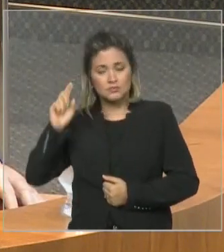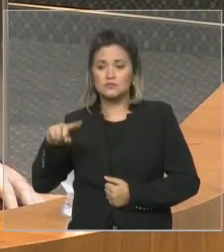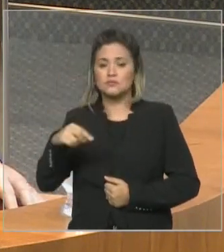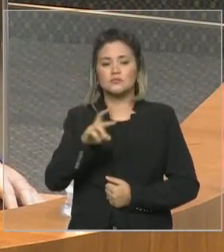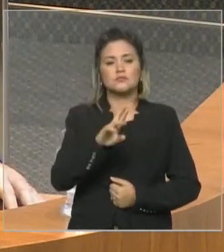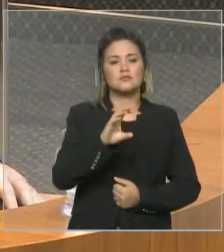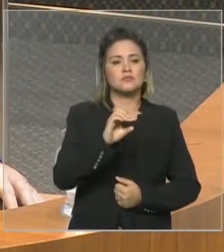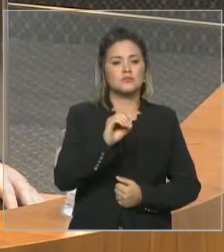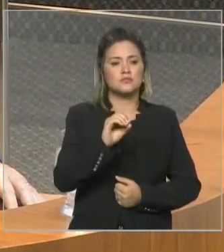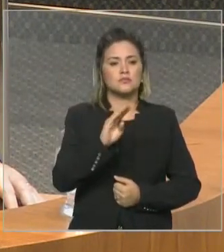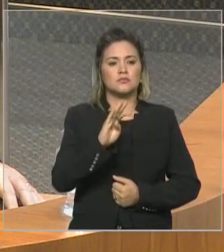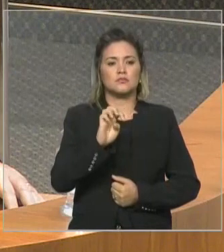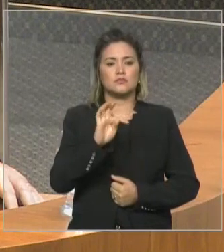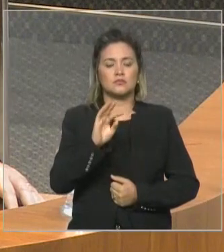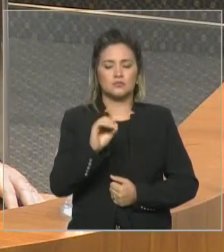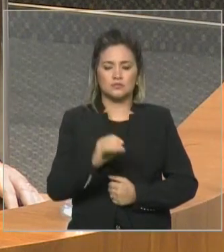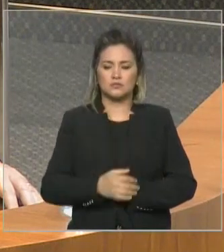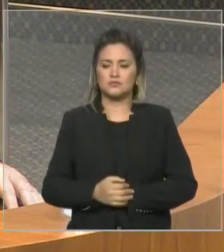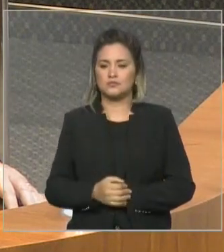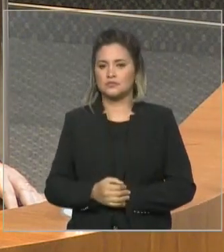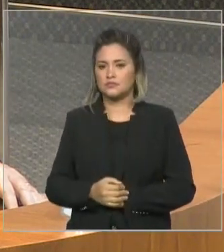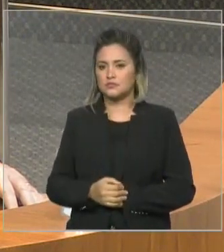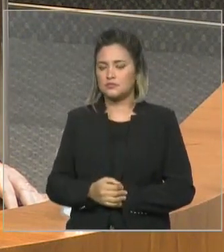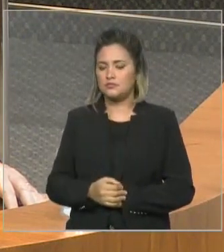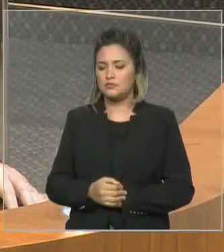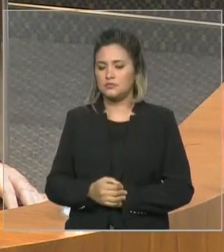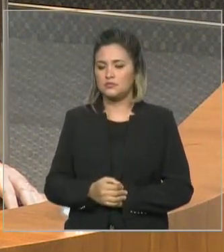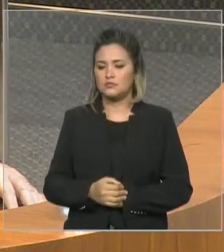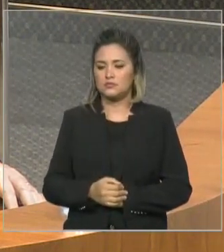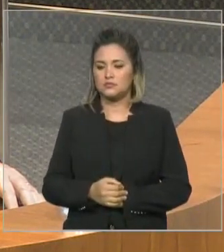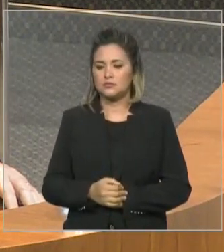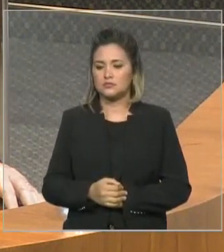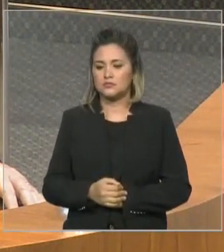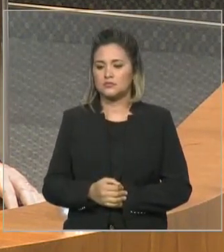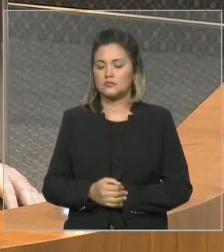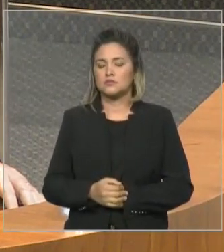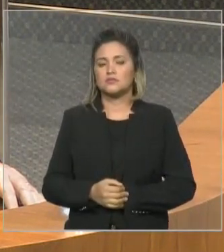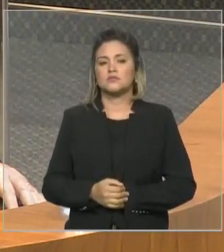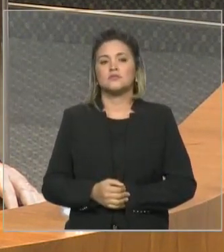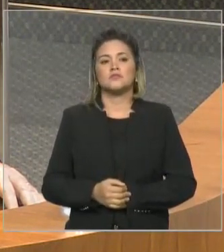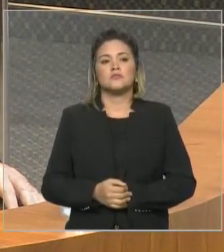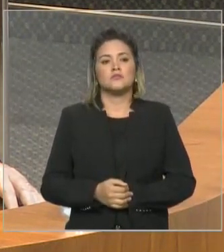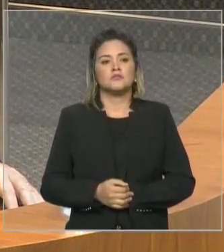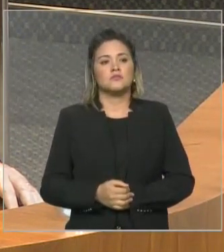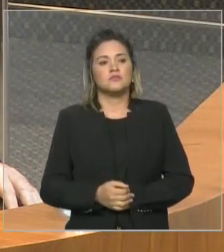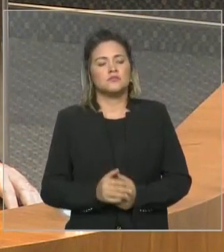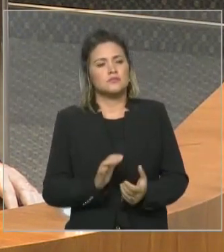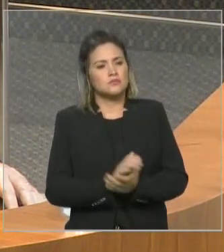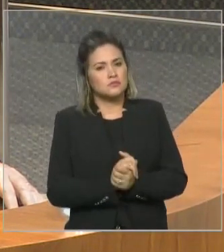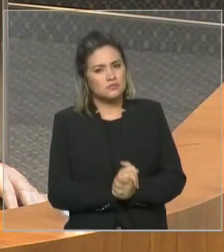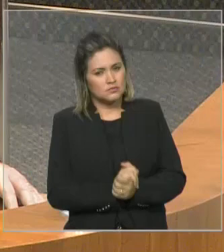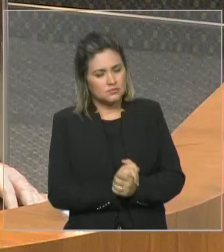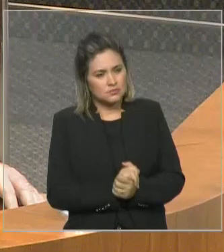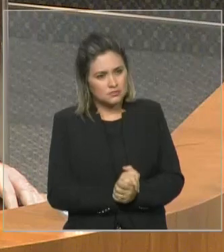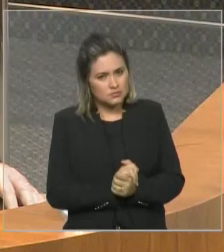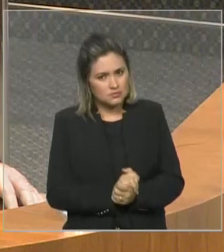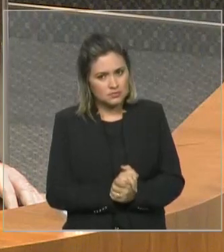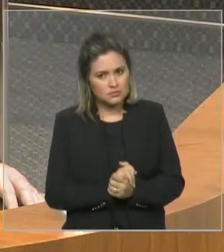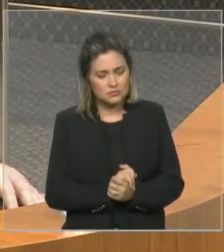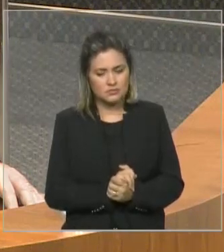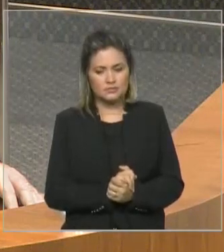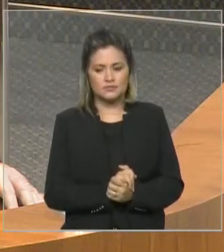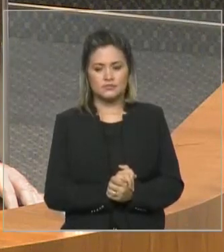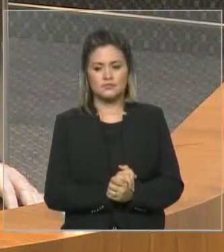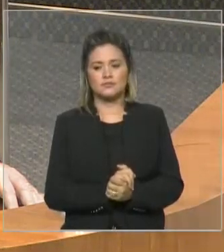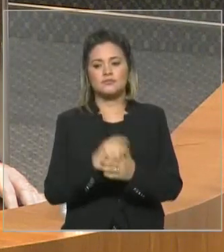V. Exª, deputado Roberto. Deputado Marcelo, primeiro, eu lhe cumprimentar, por V. Exª, a gente está fazendo o primeiro